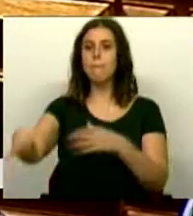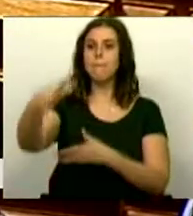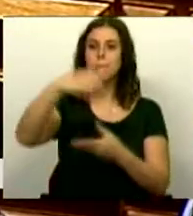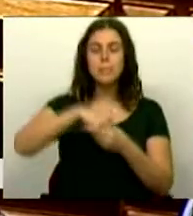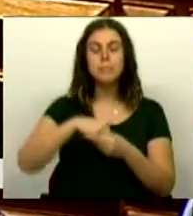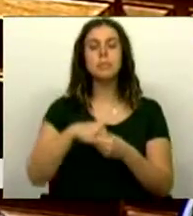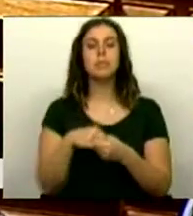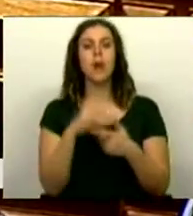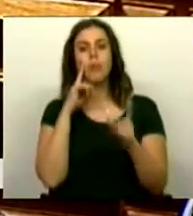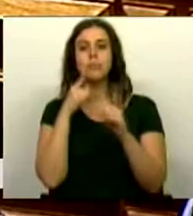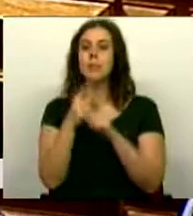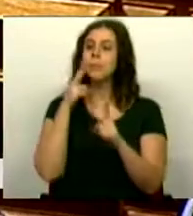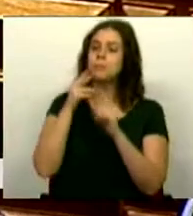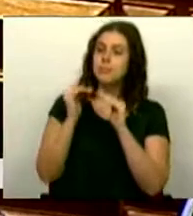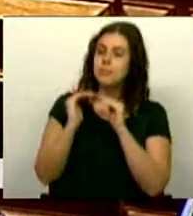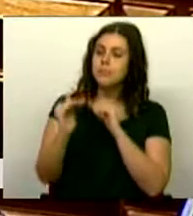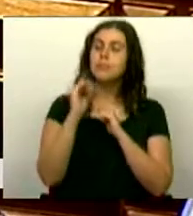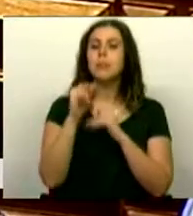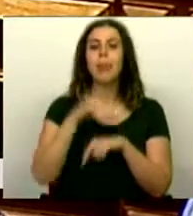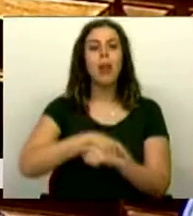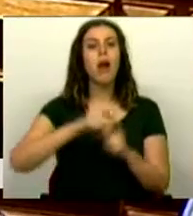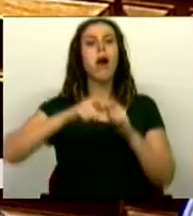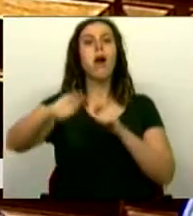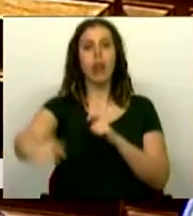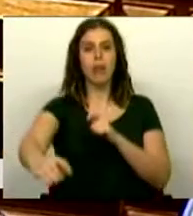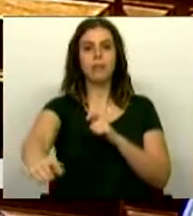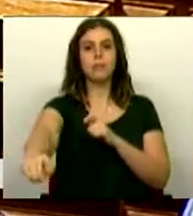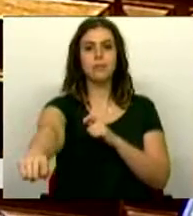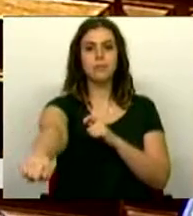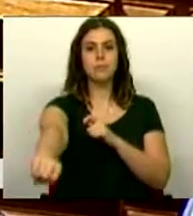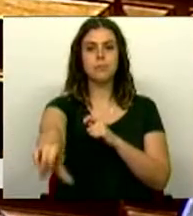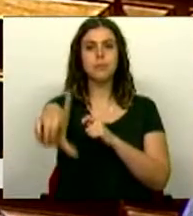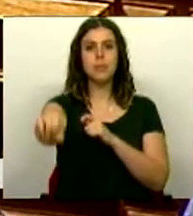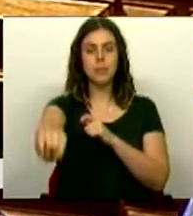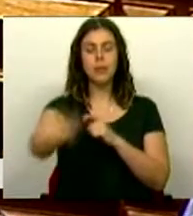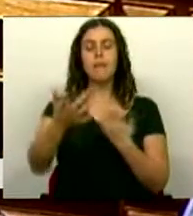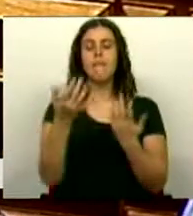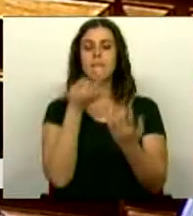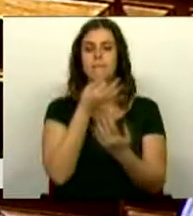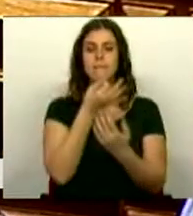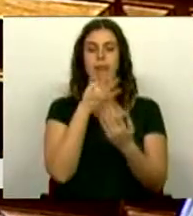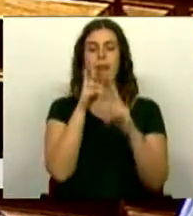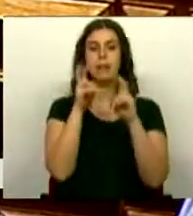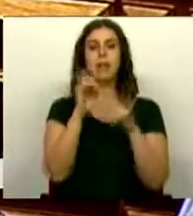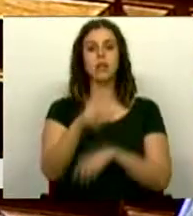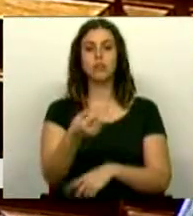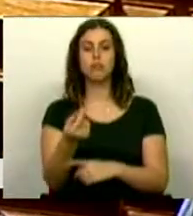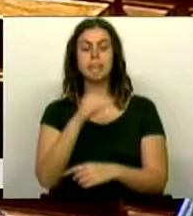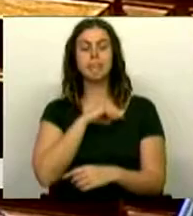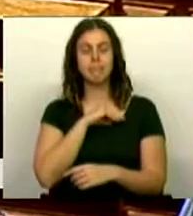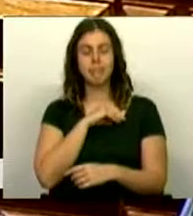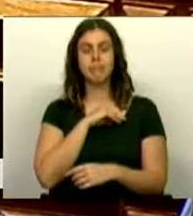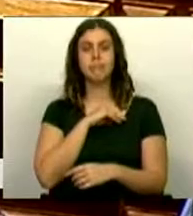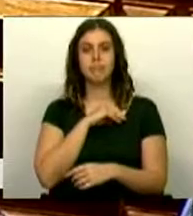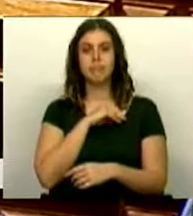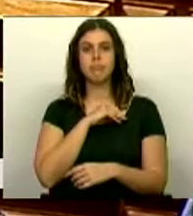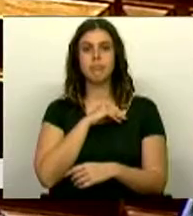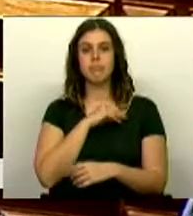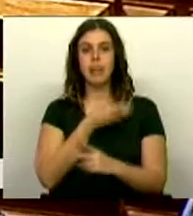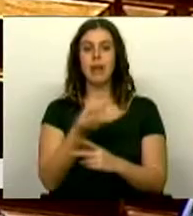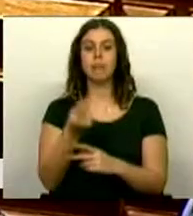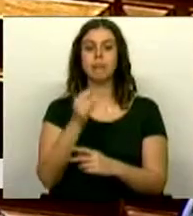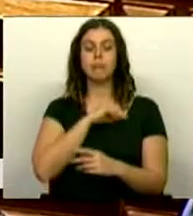envolvimento na perspetiva de sustentabilidade e de longo prazo. Também abordar a temática da remuneração, da remuneração dos